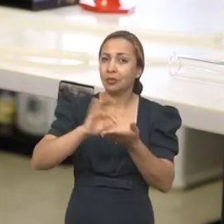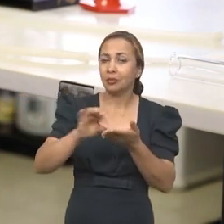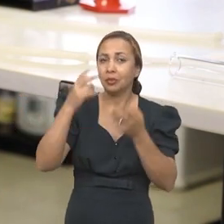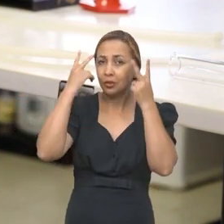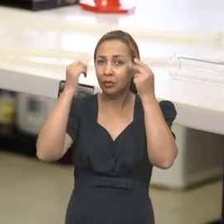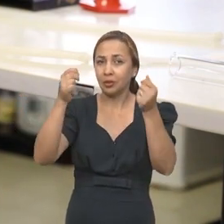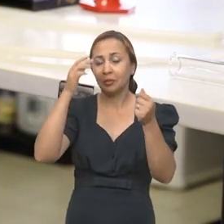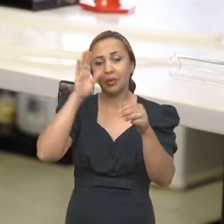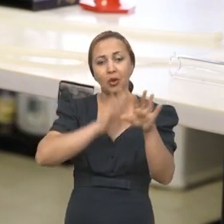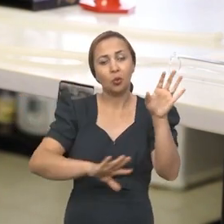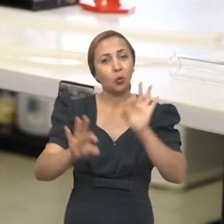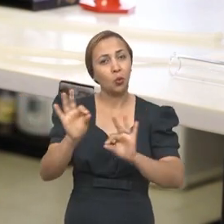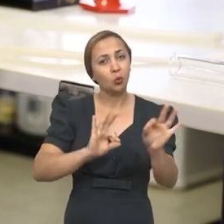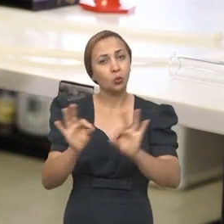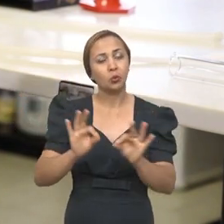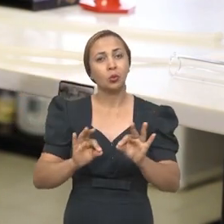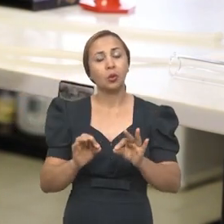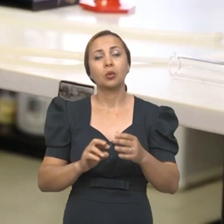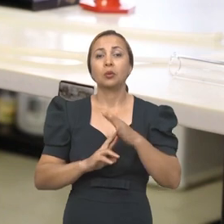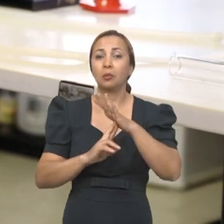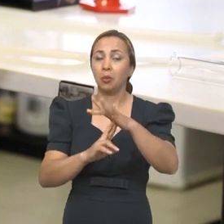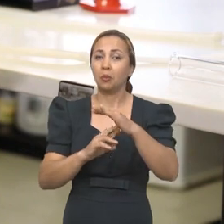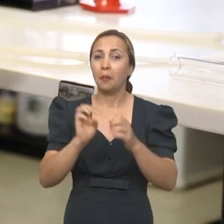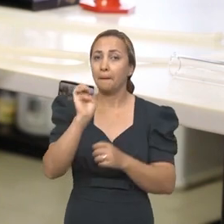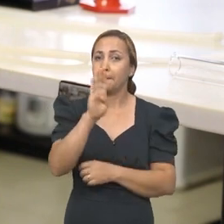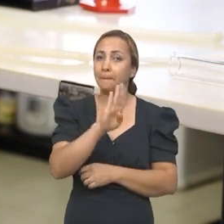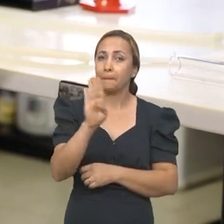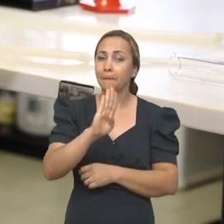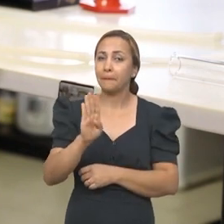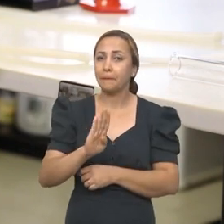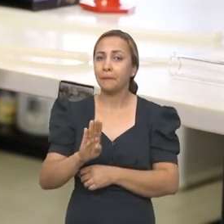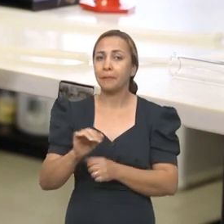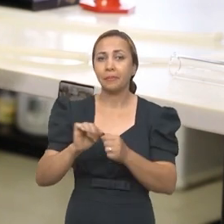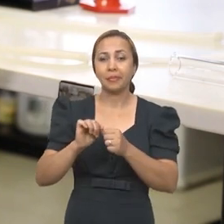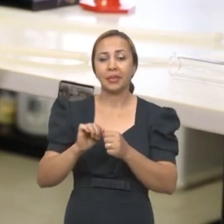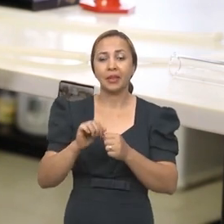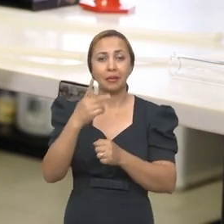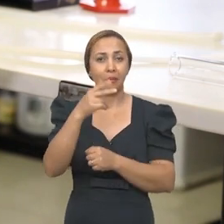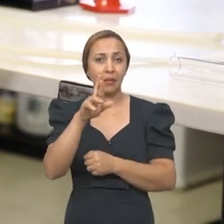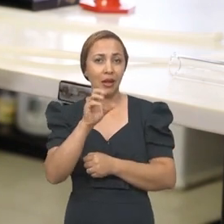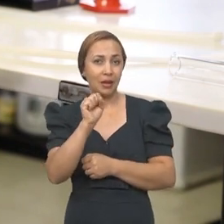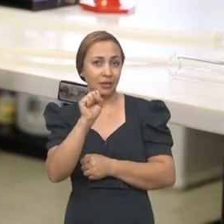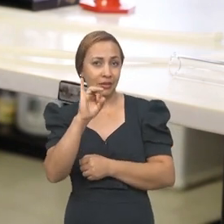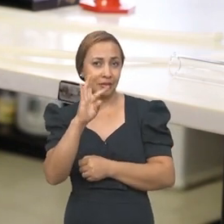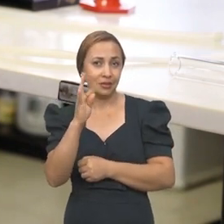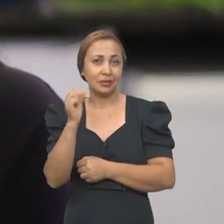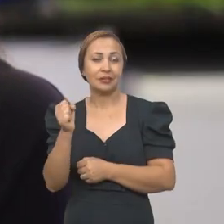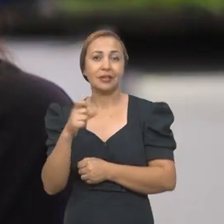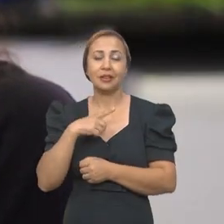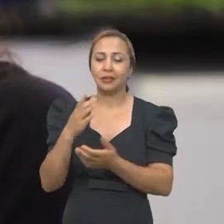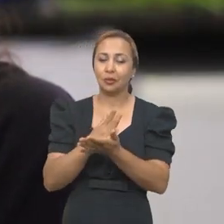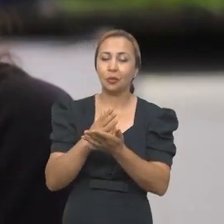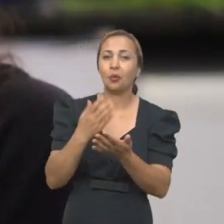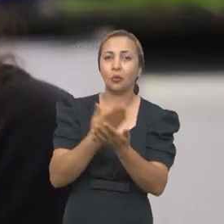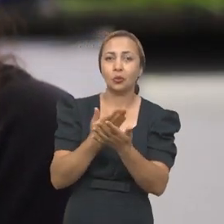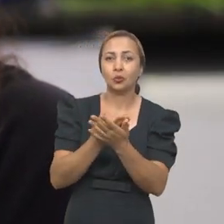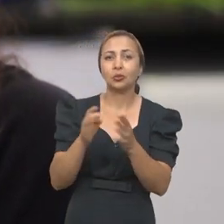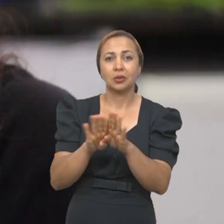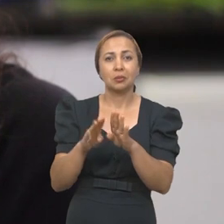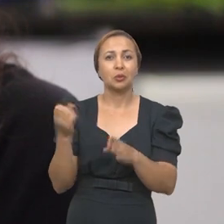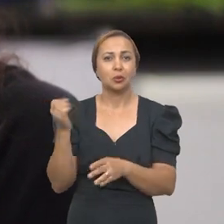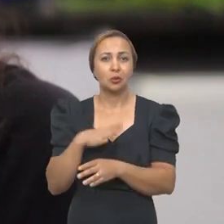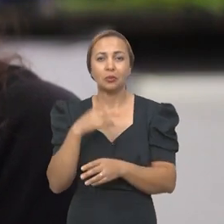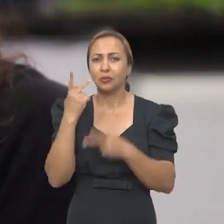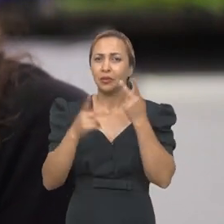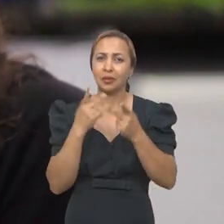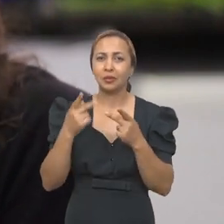biológico, que é justamente esse controle feito pelos predadores, pelos parasitóides. Tem alguns estudos também